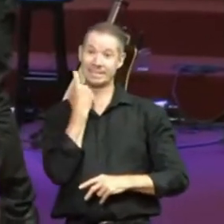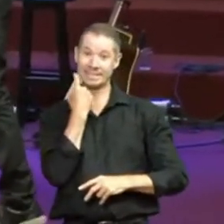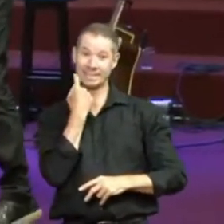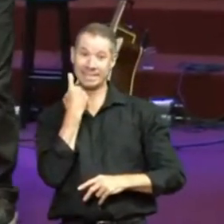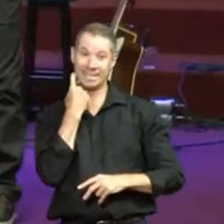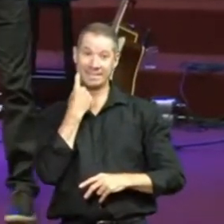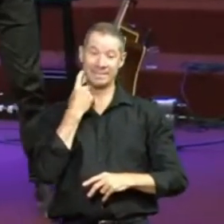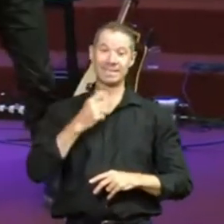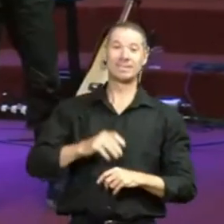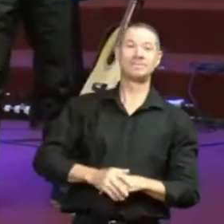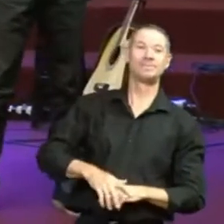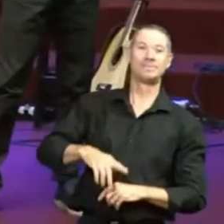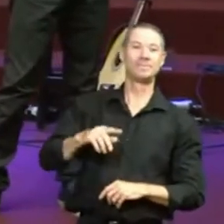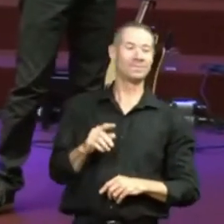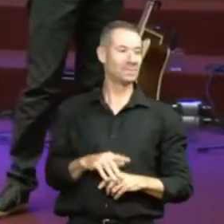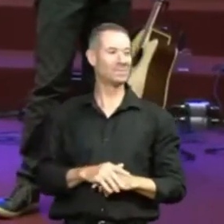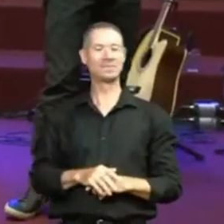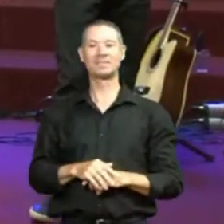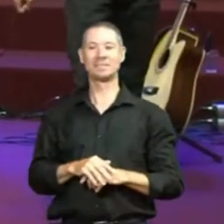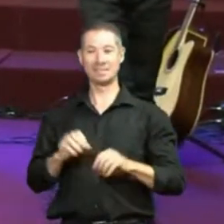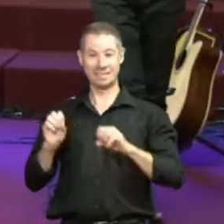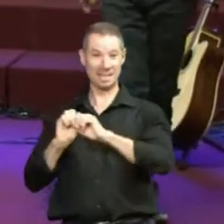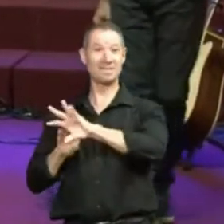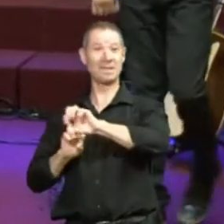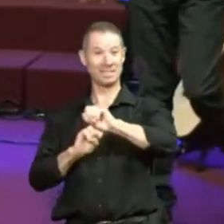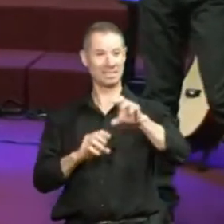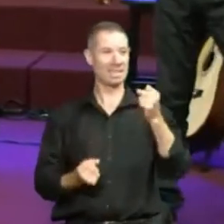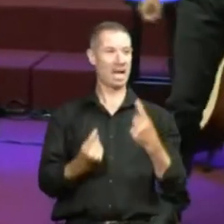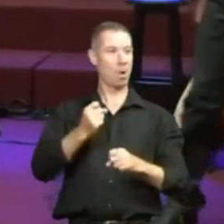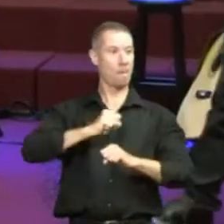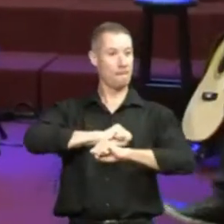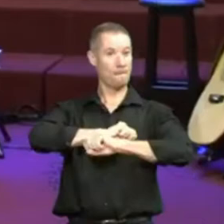uns minutinhos para ensinar a gente algo maravilhoso.